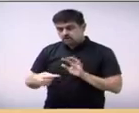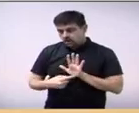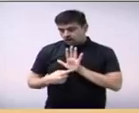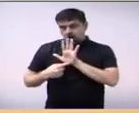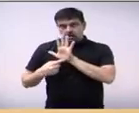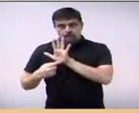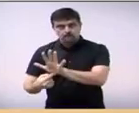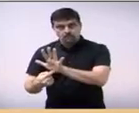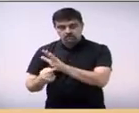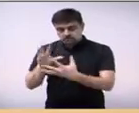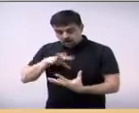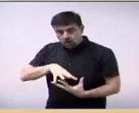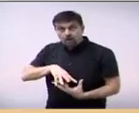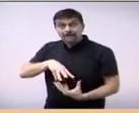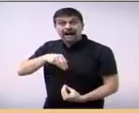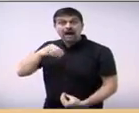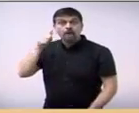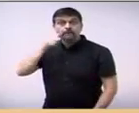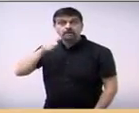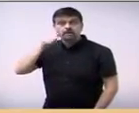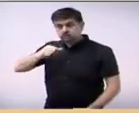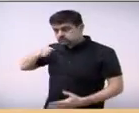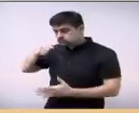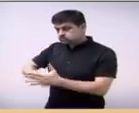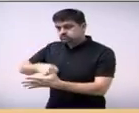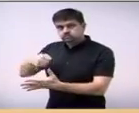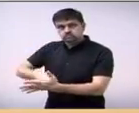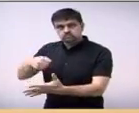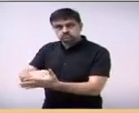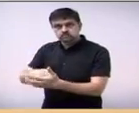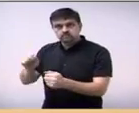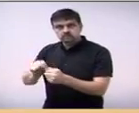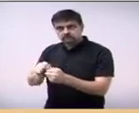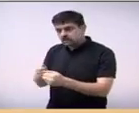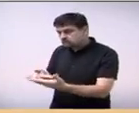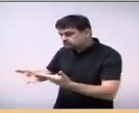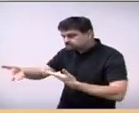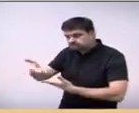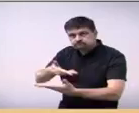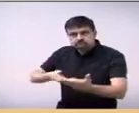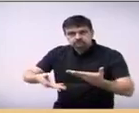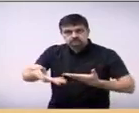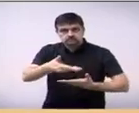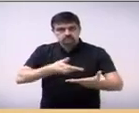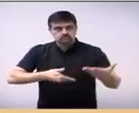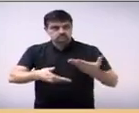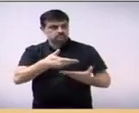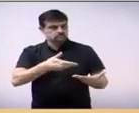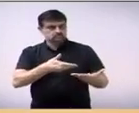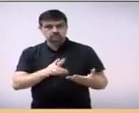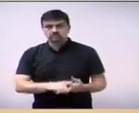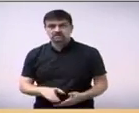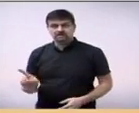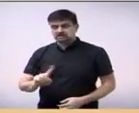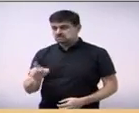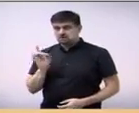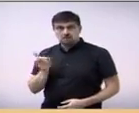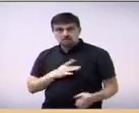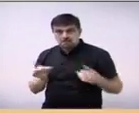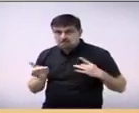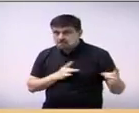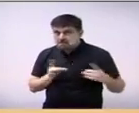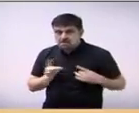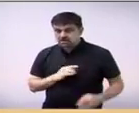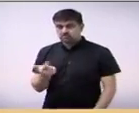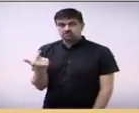guerreira e, ao mesmo tempo, conciliadora da alma feminina. Não tenho medo de ir à linha